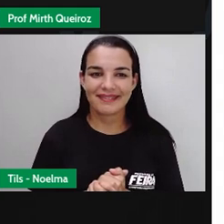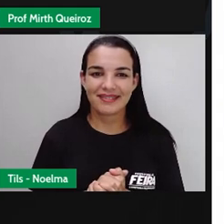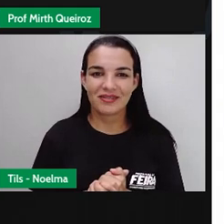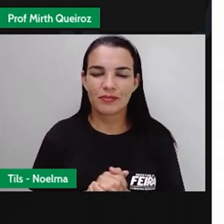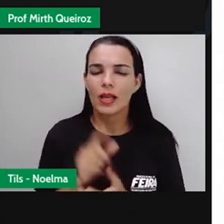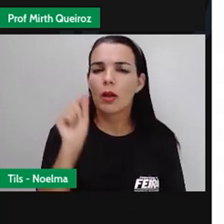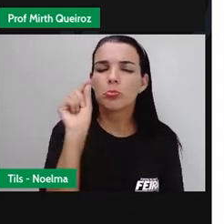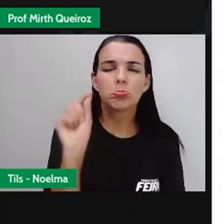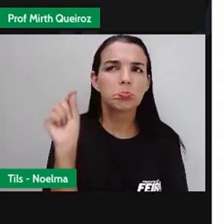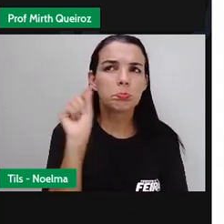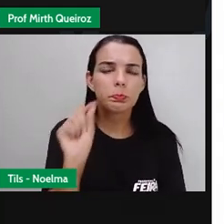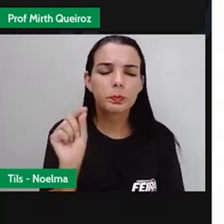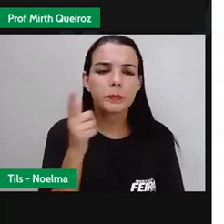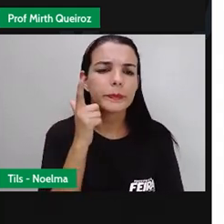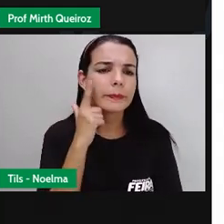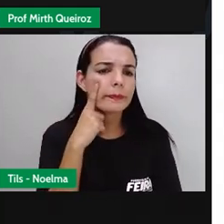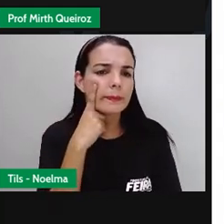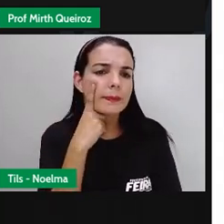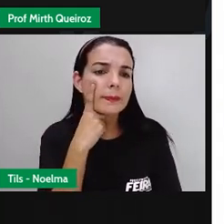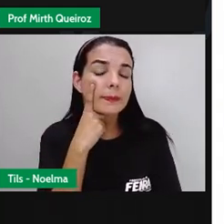O que é? que é?